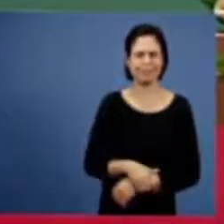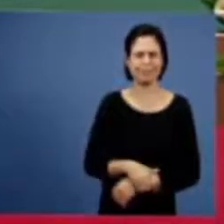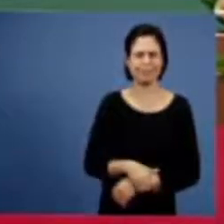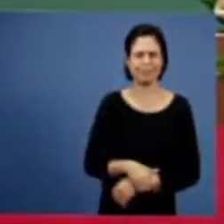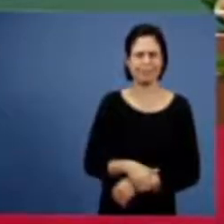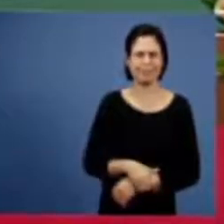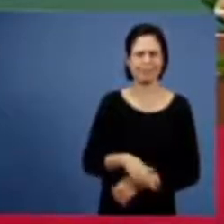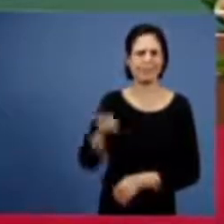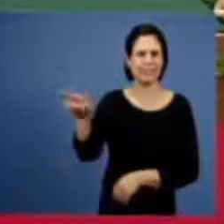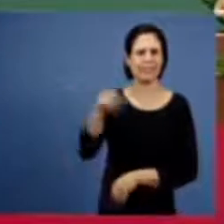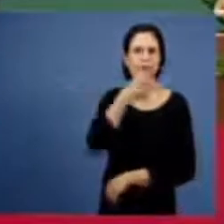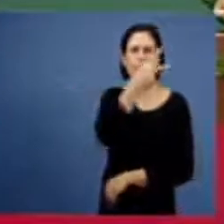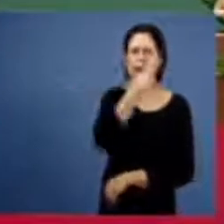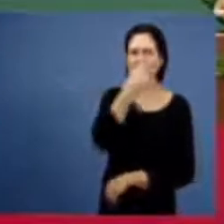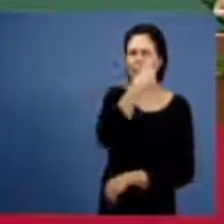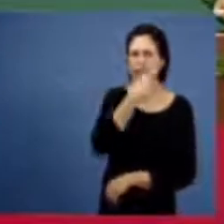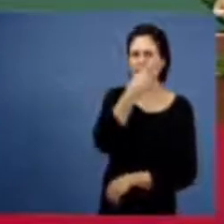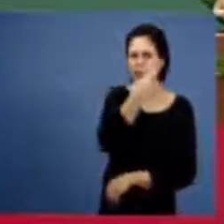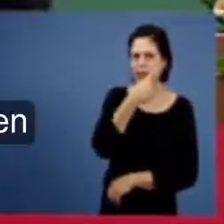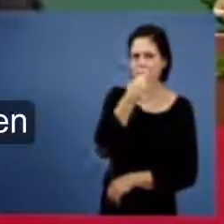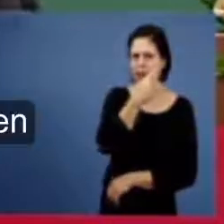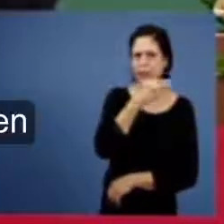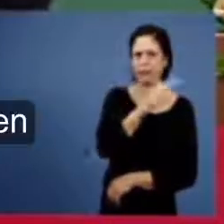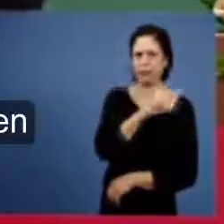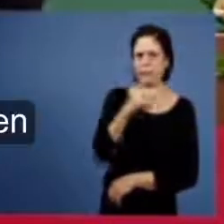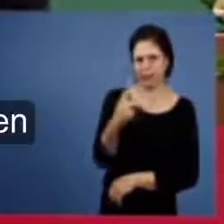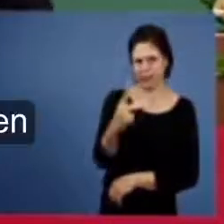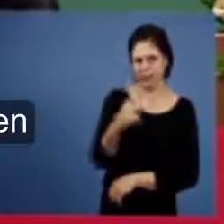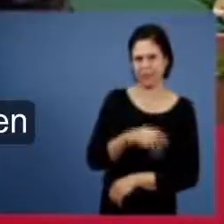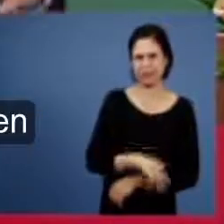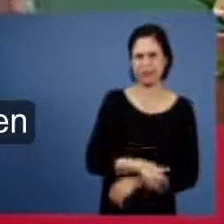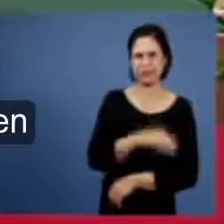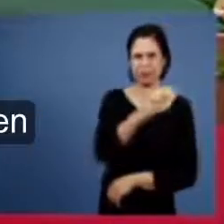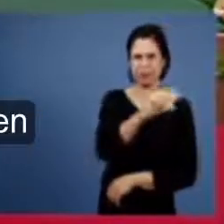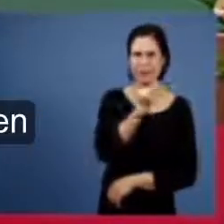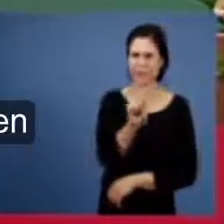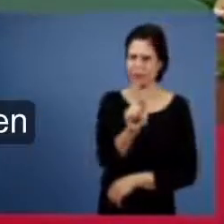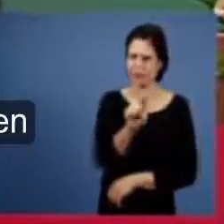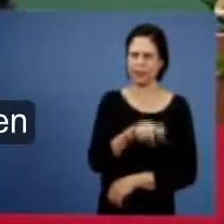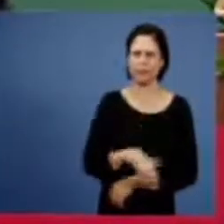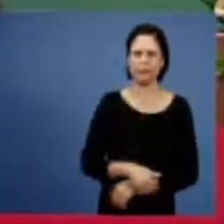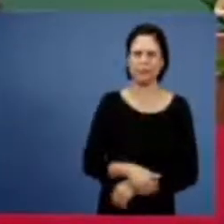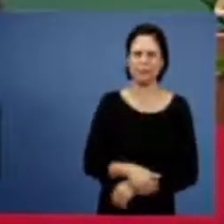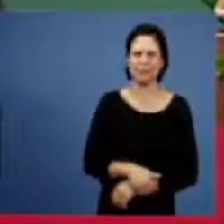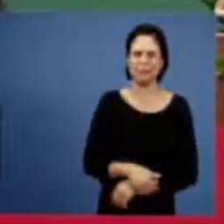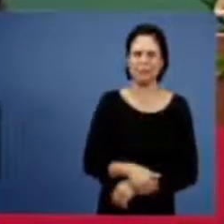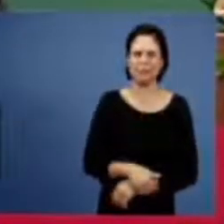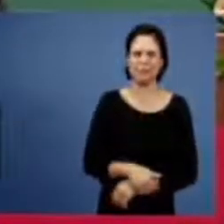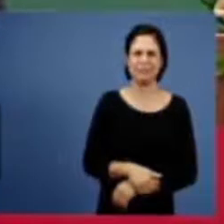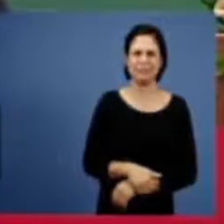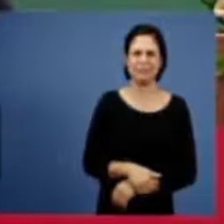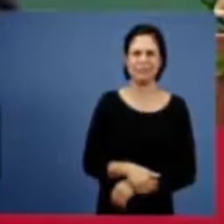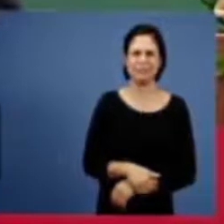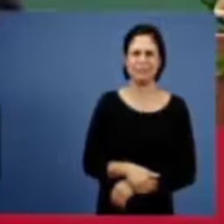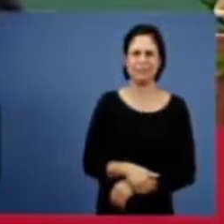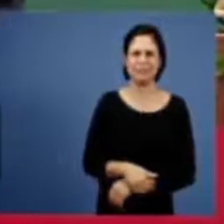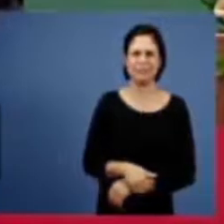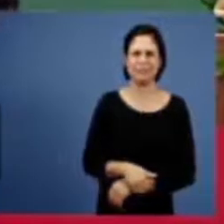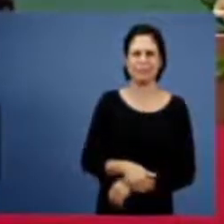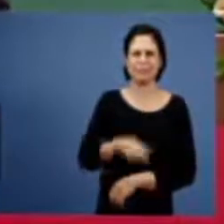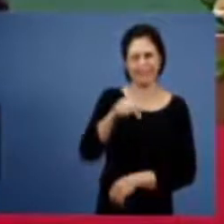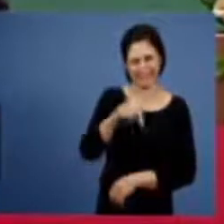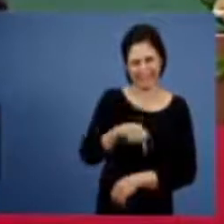Campina Grande então toda essa região tivemos grandes momentos ali com os nossos irmãos e daqui